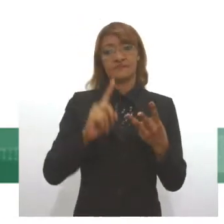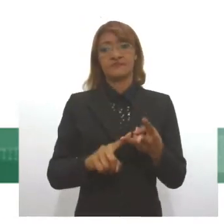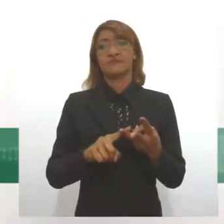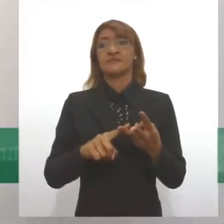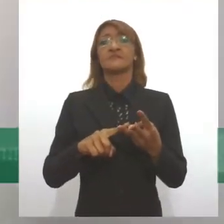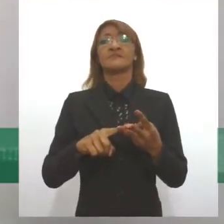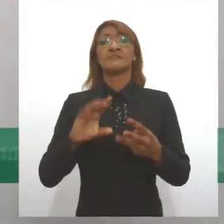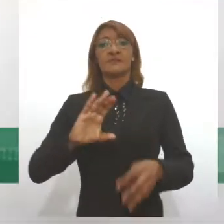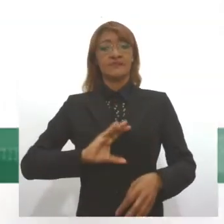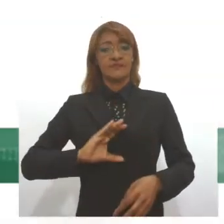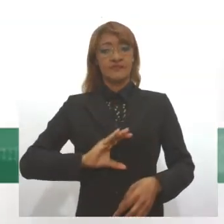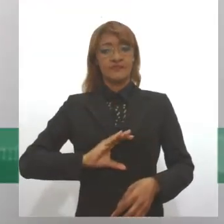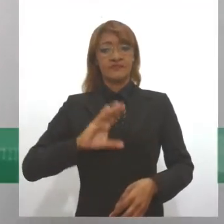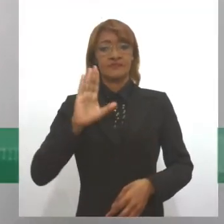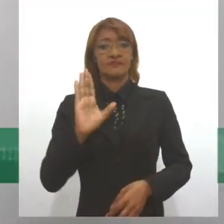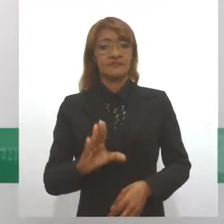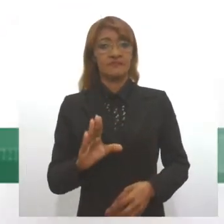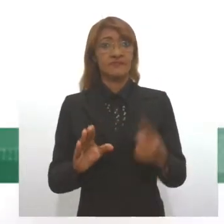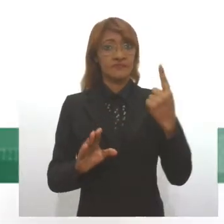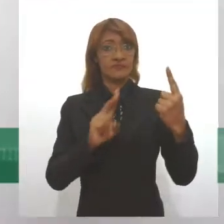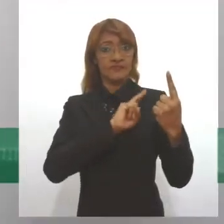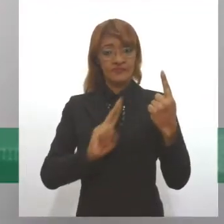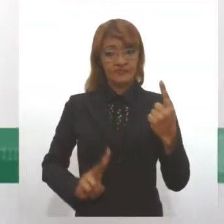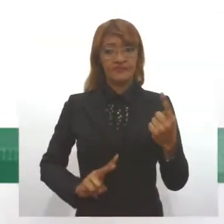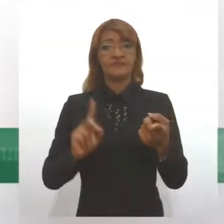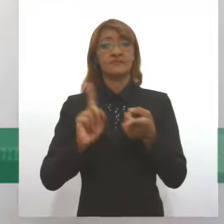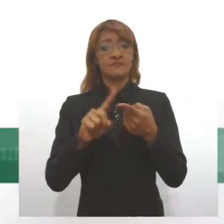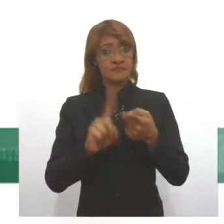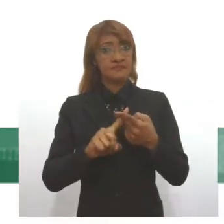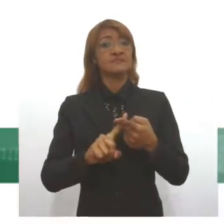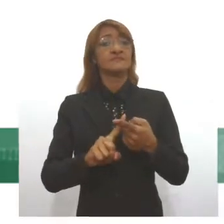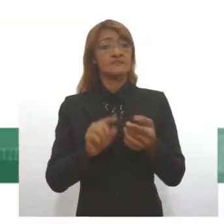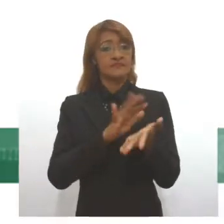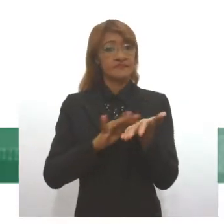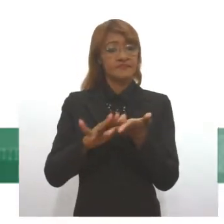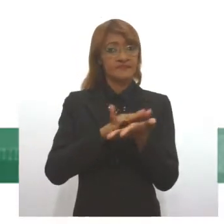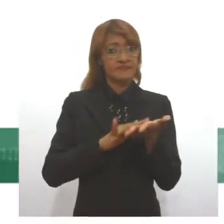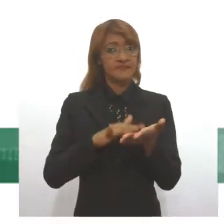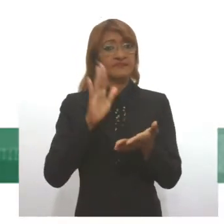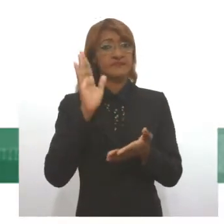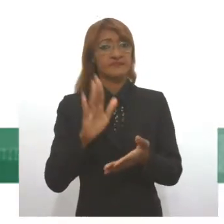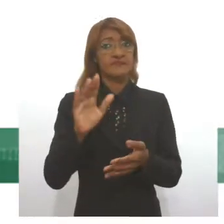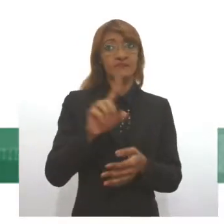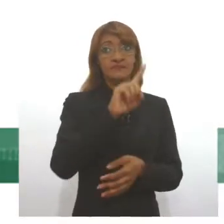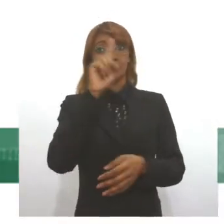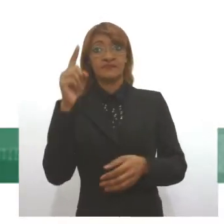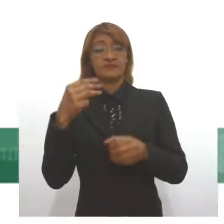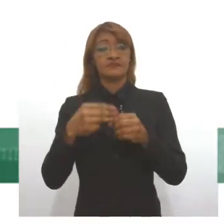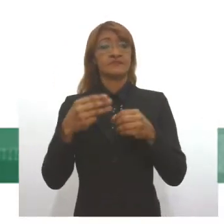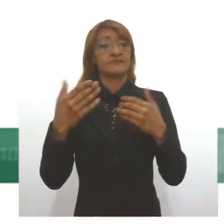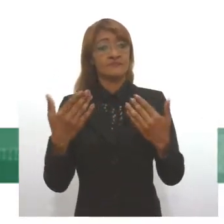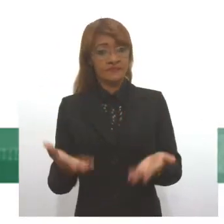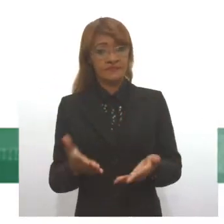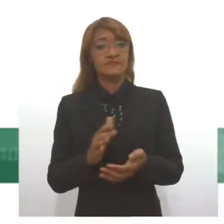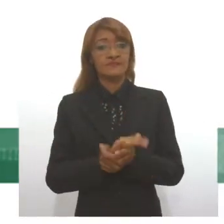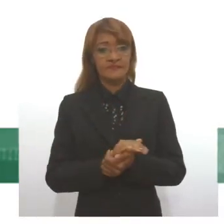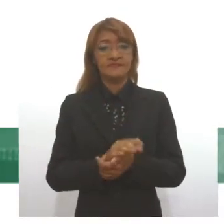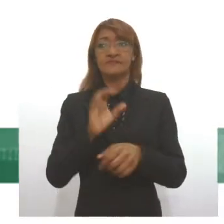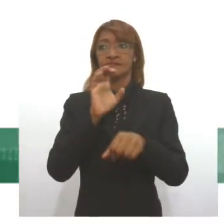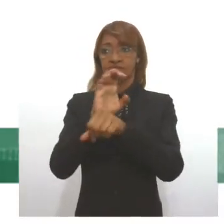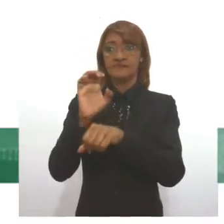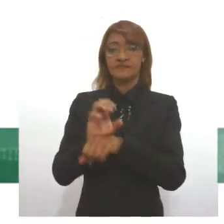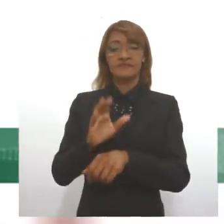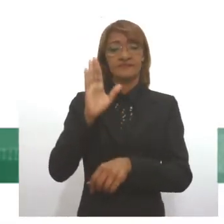temos um vereador em Capela que é cigano. Inclusive, ele já instituiu o dia municipal. Esse projeto estadual é, como